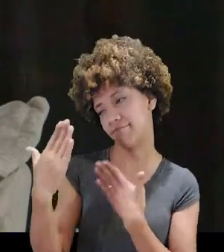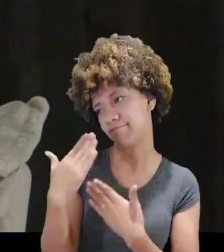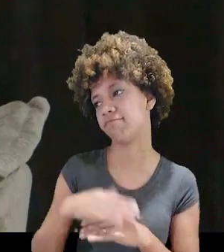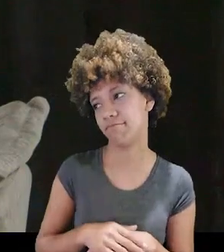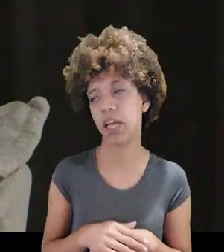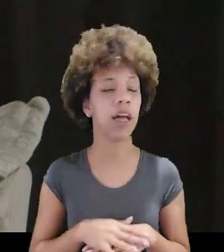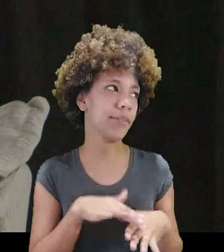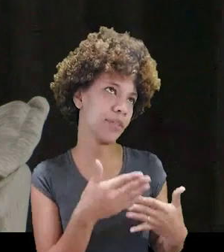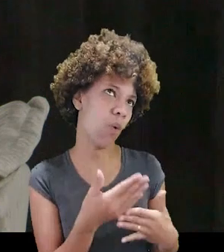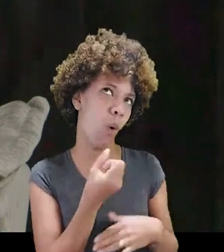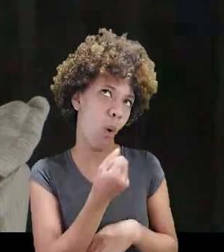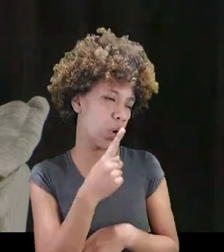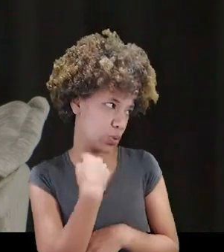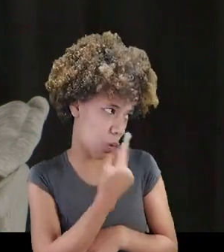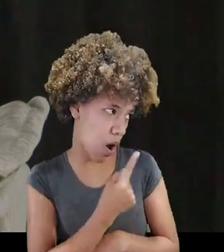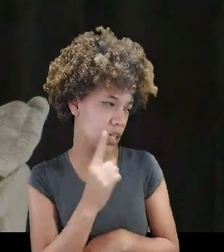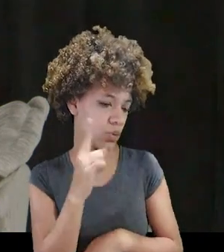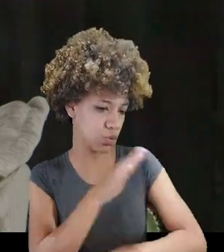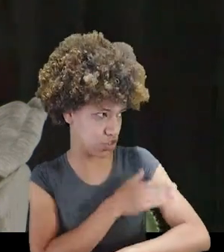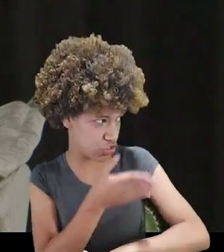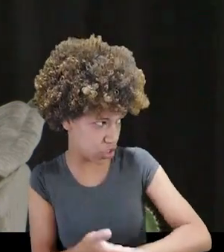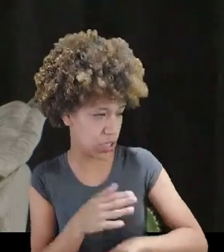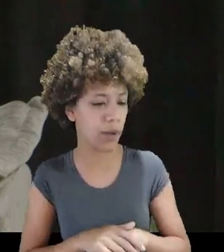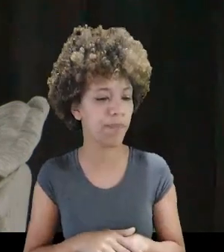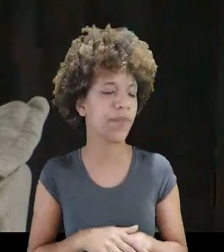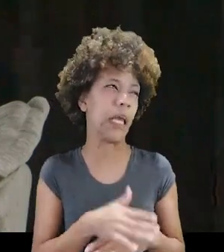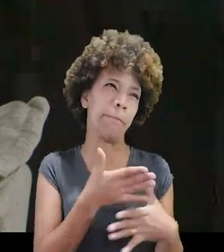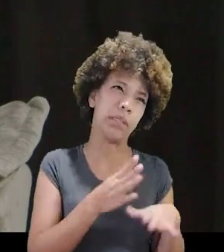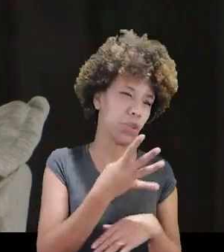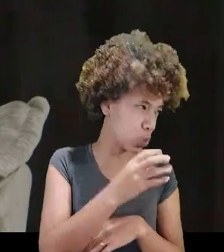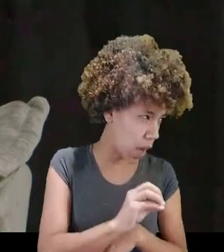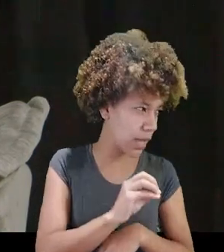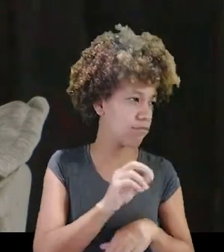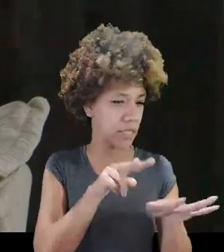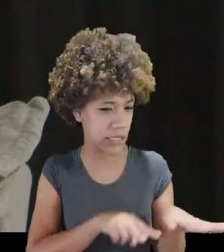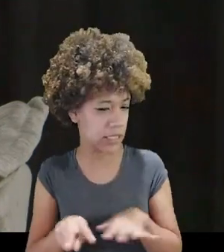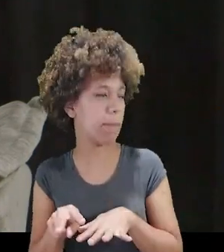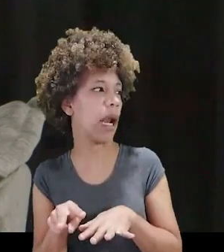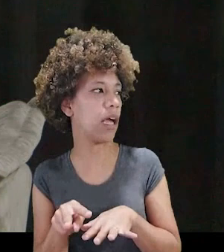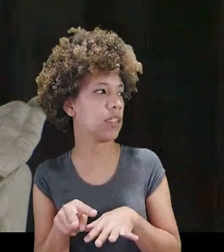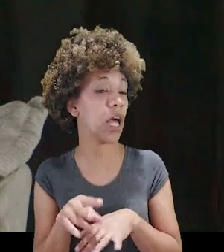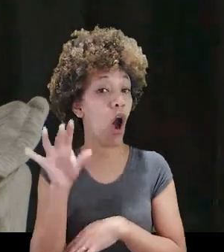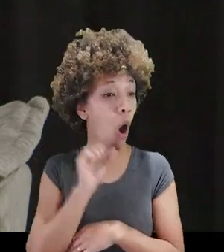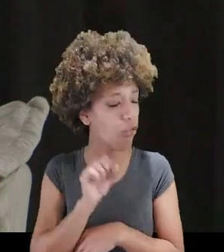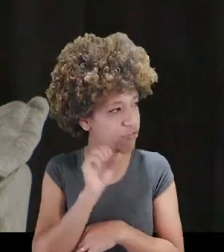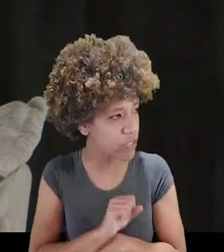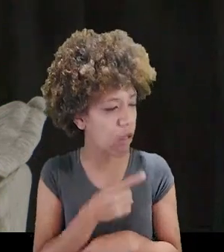muito. Tudo bem. Então são oito horas por dia, dando uma carga horária de 40 horas por semana, ouvindo